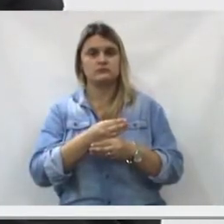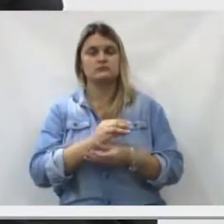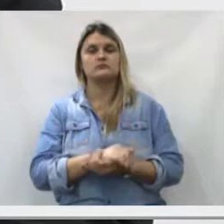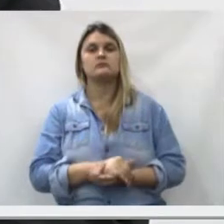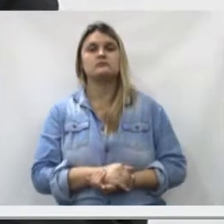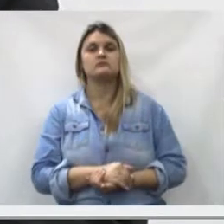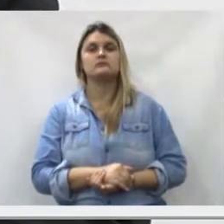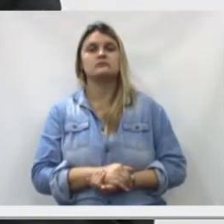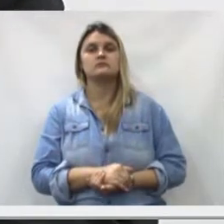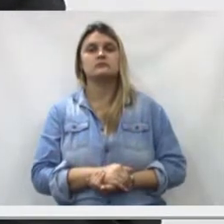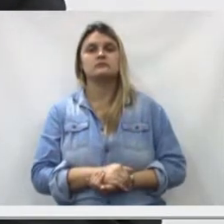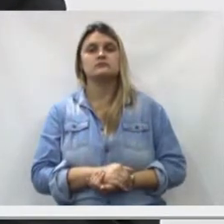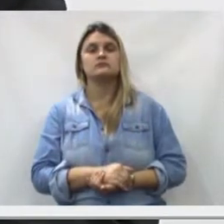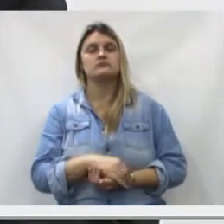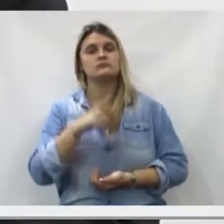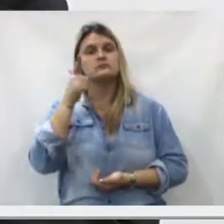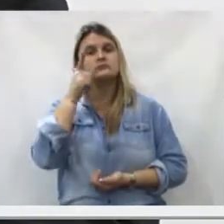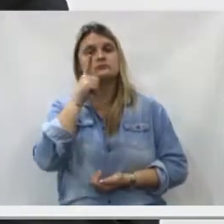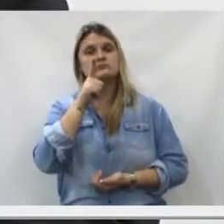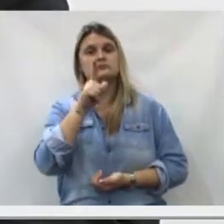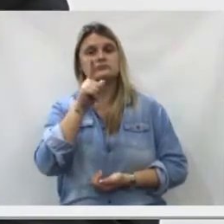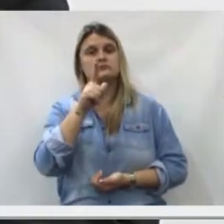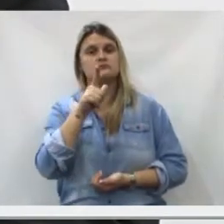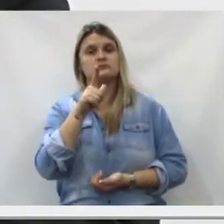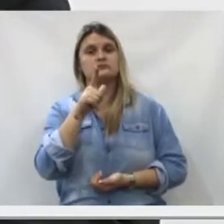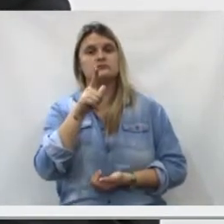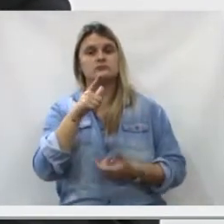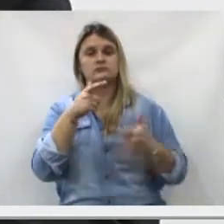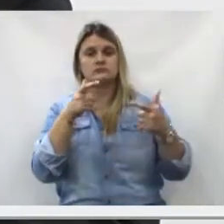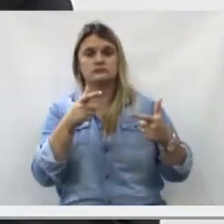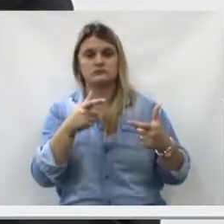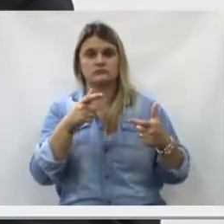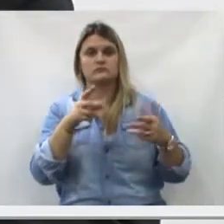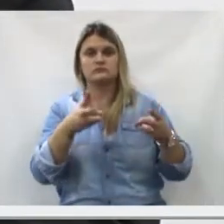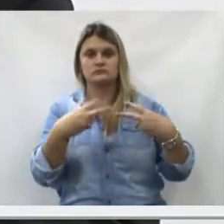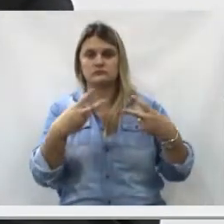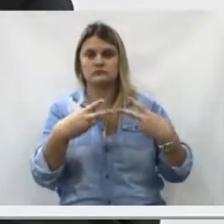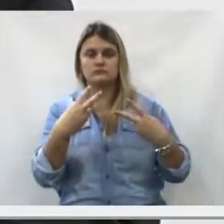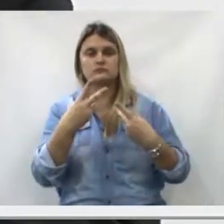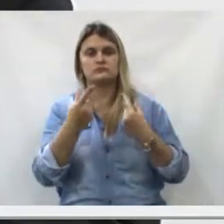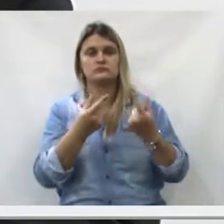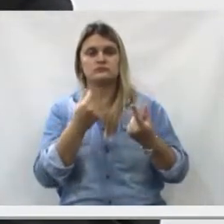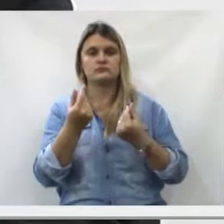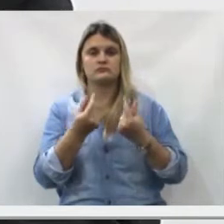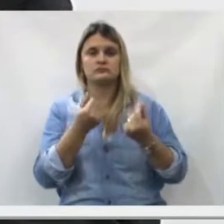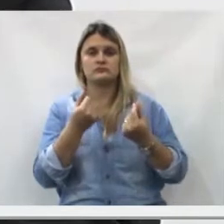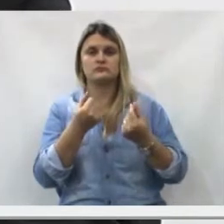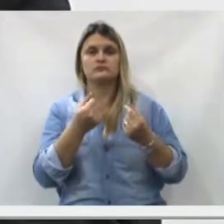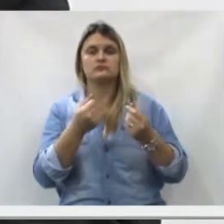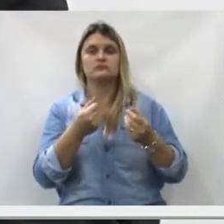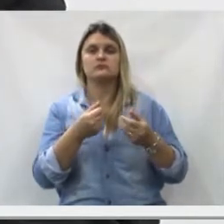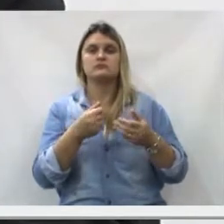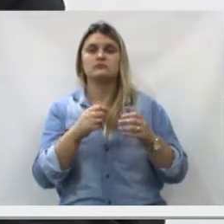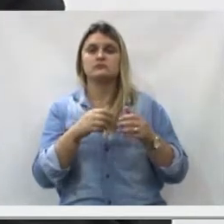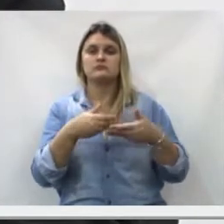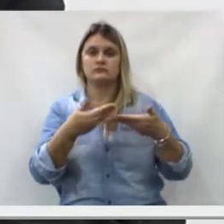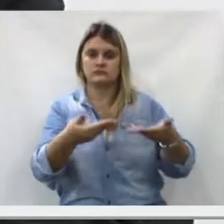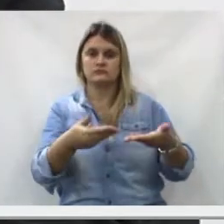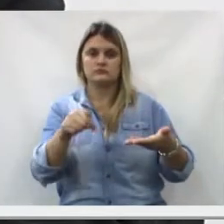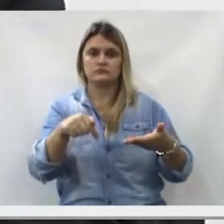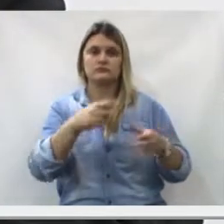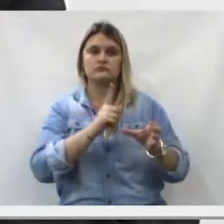como uma emenda dele, uma emenda parlamentar, ele conseguiu já alocar os